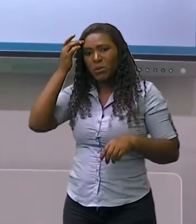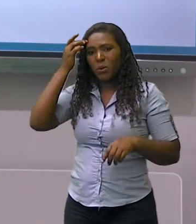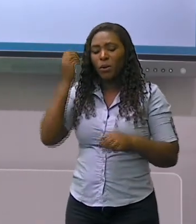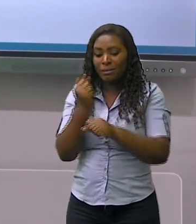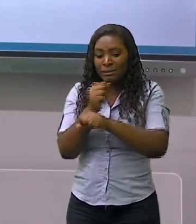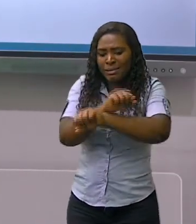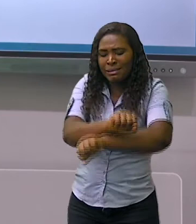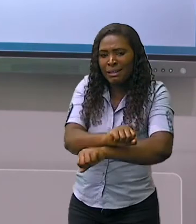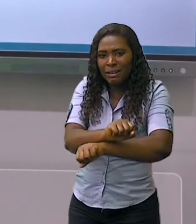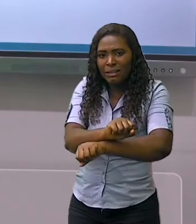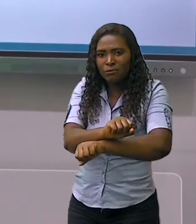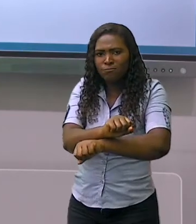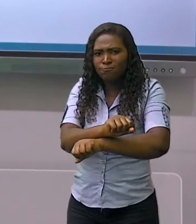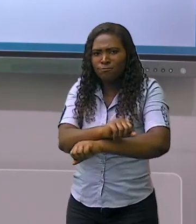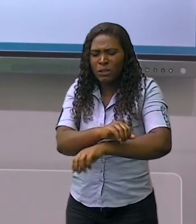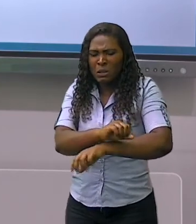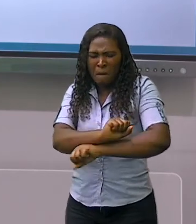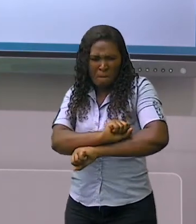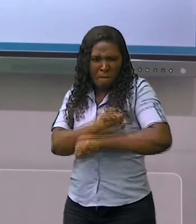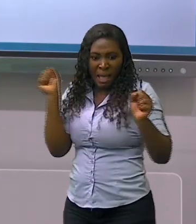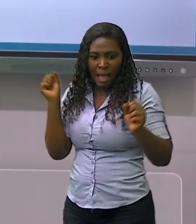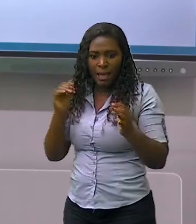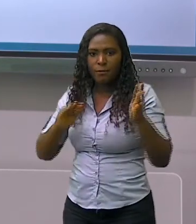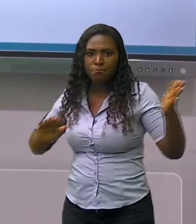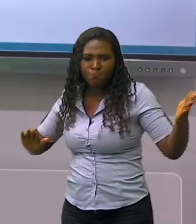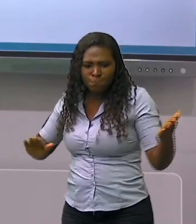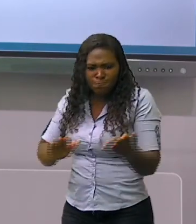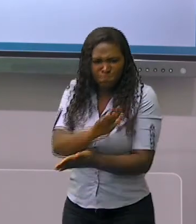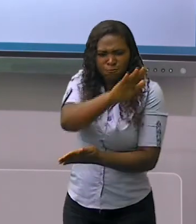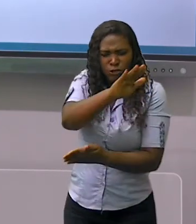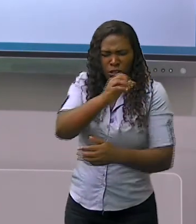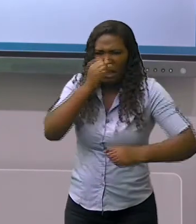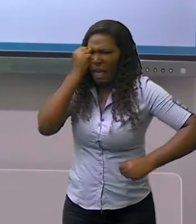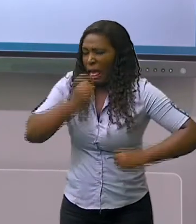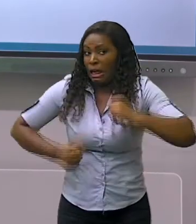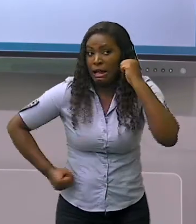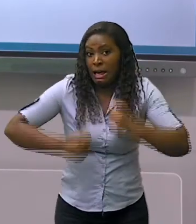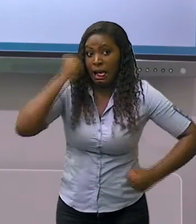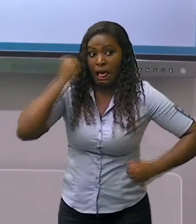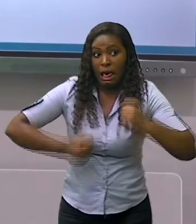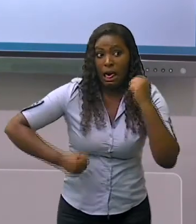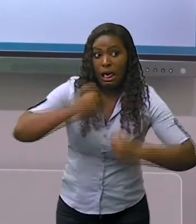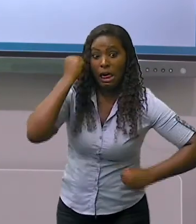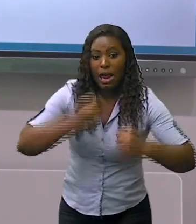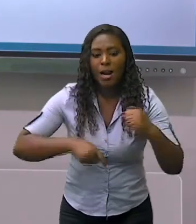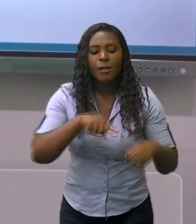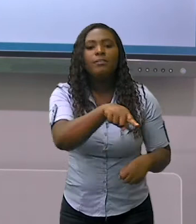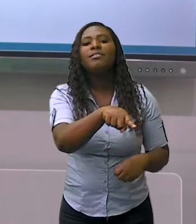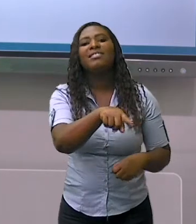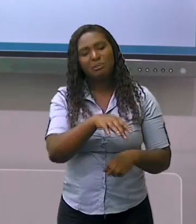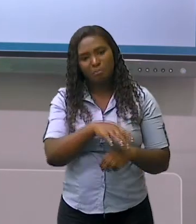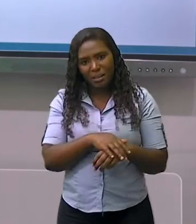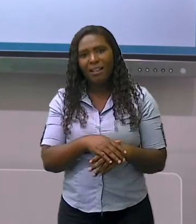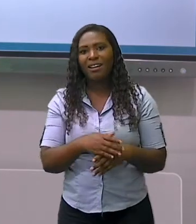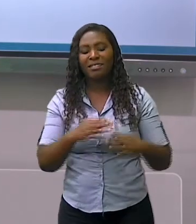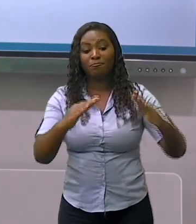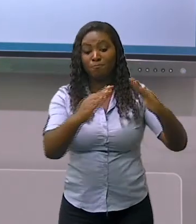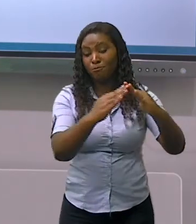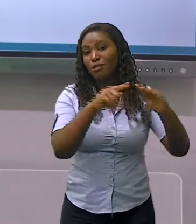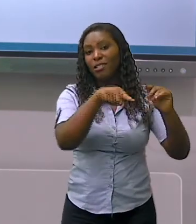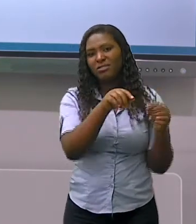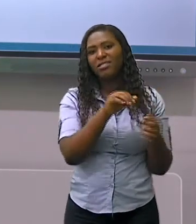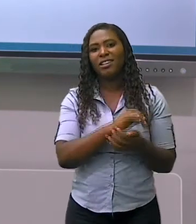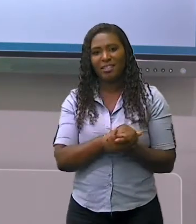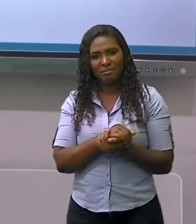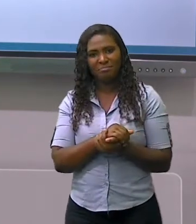escravidão nesta região. O seu mito, o mito do quilombo dos Palmares, tem um grande